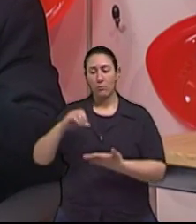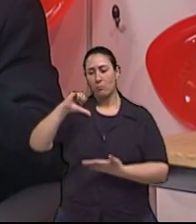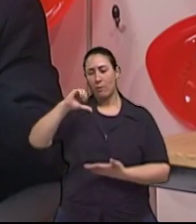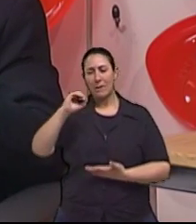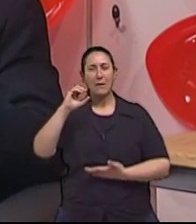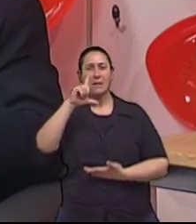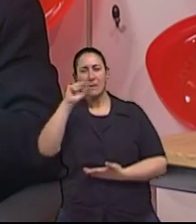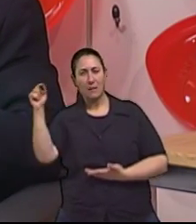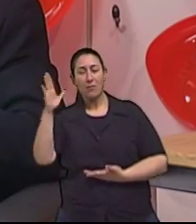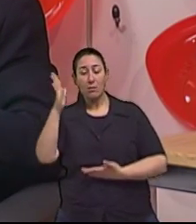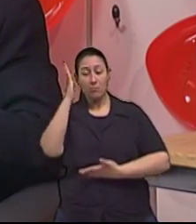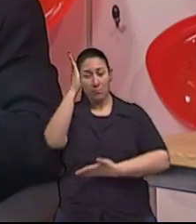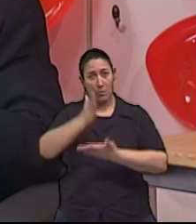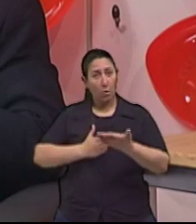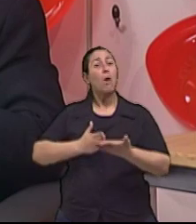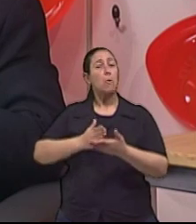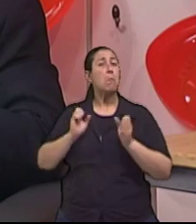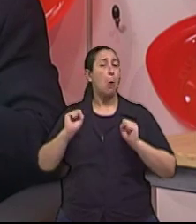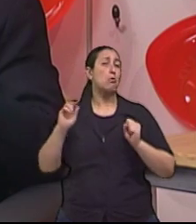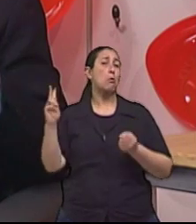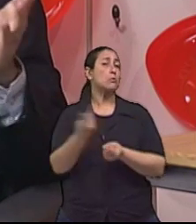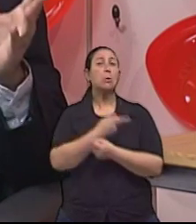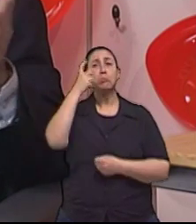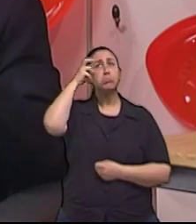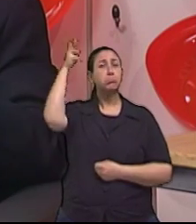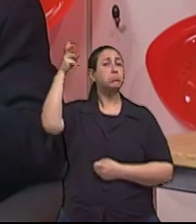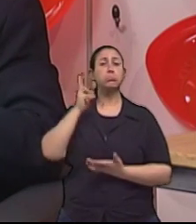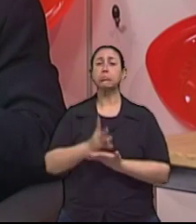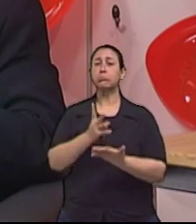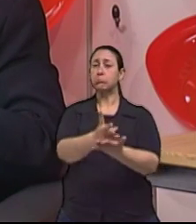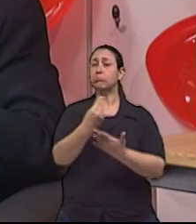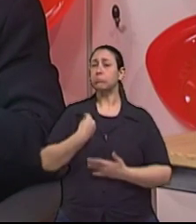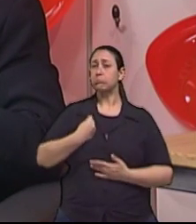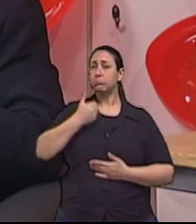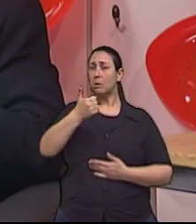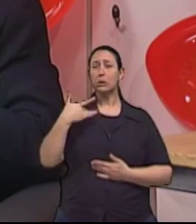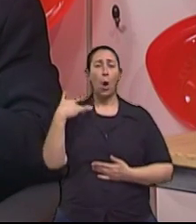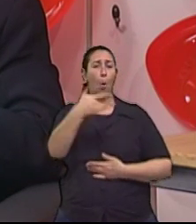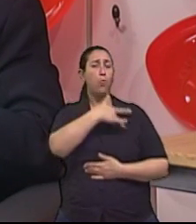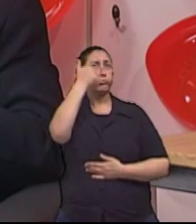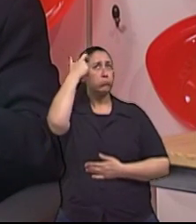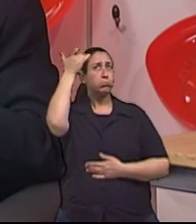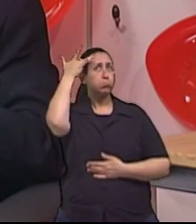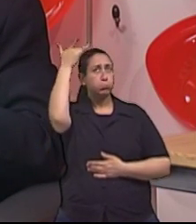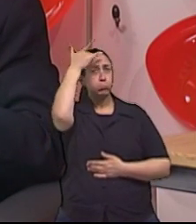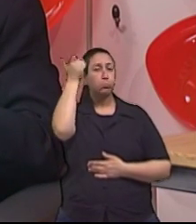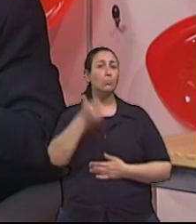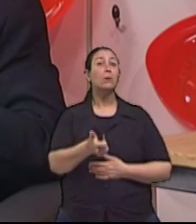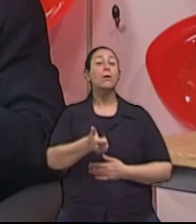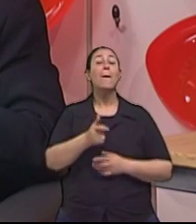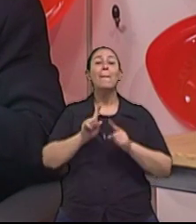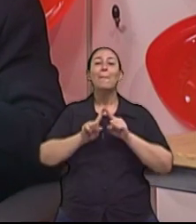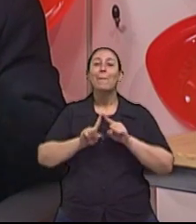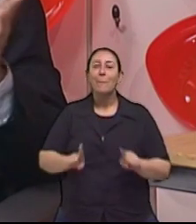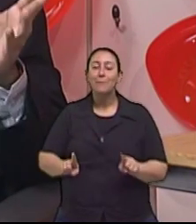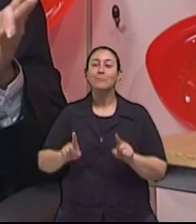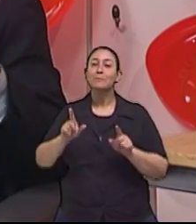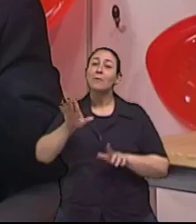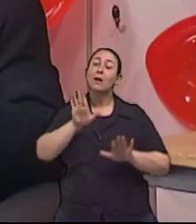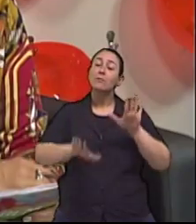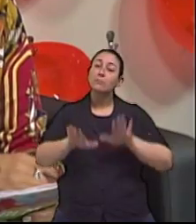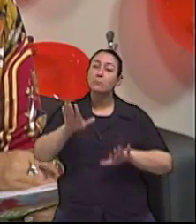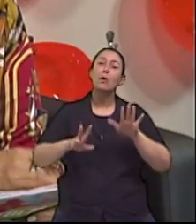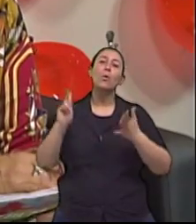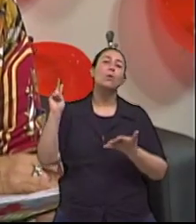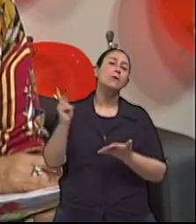vai morrer sem nunca ter desenvolvido demência. Talvez um grande exemplo no nosso meio tenha sido o